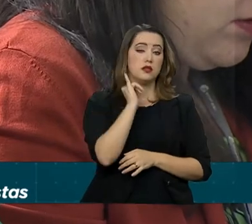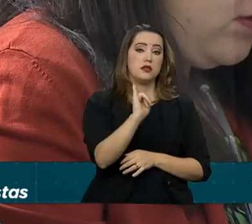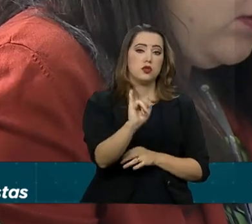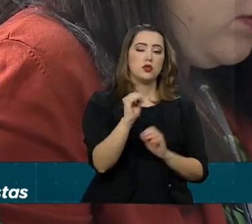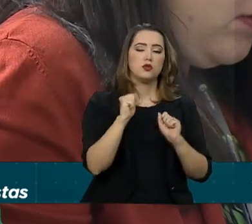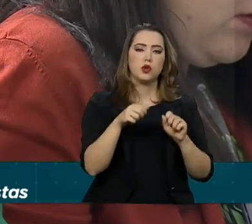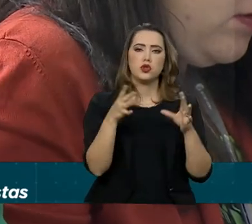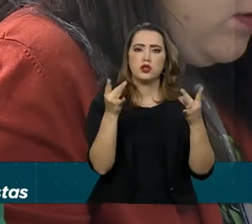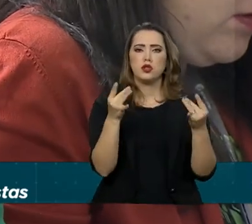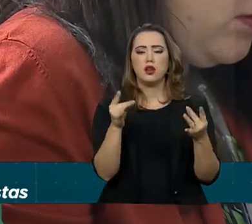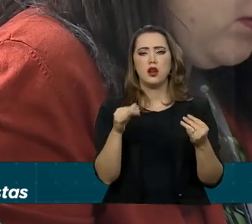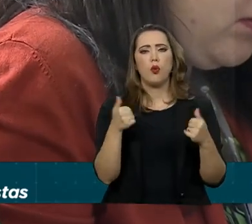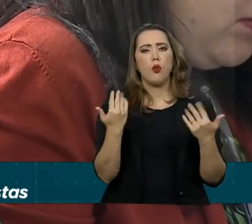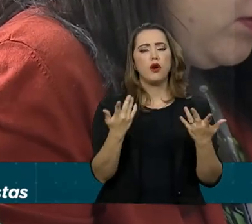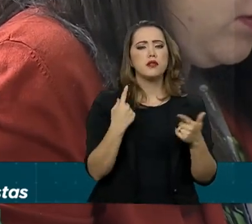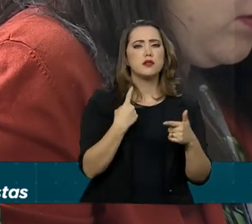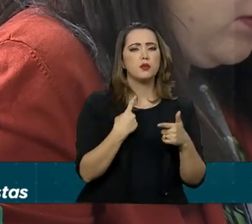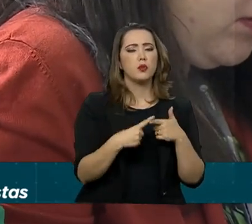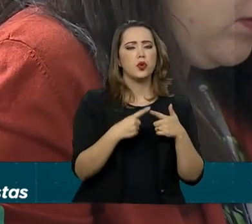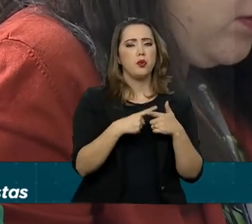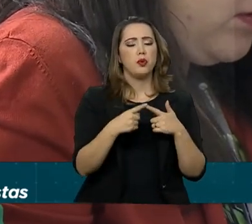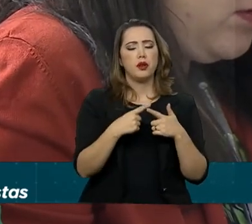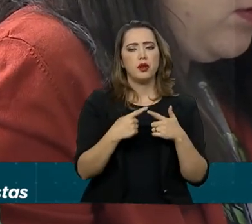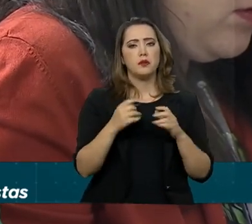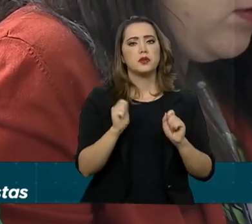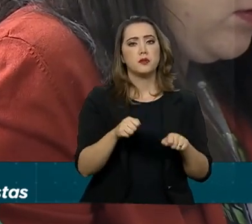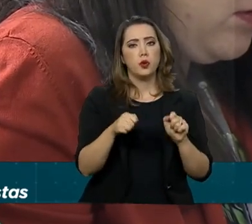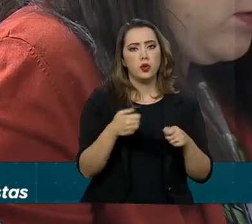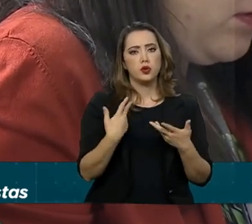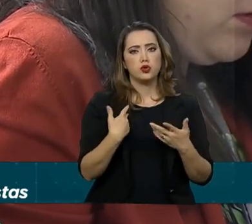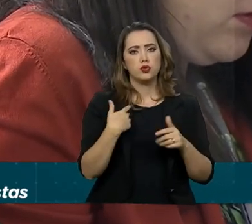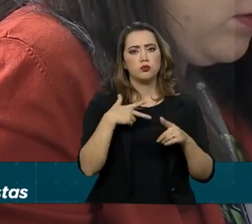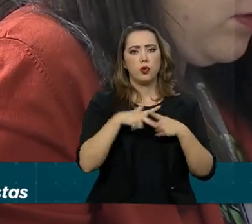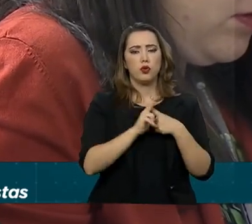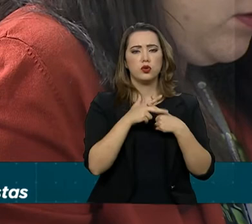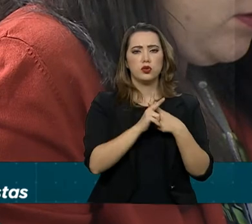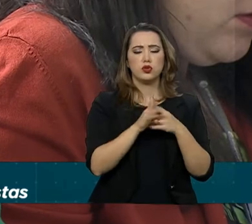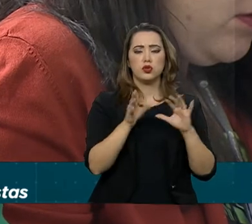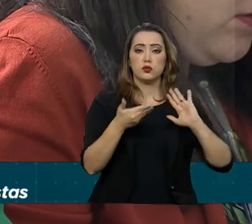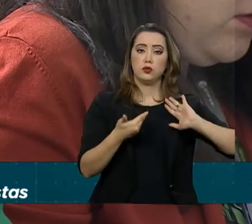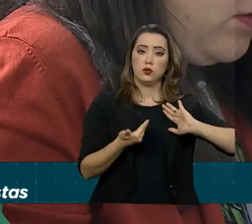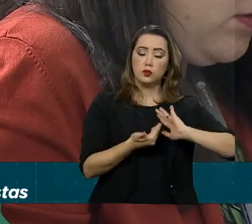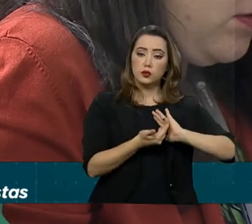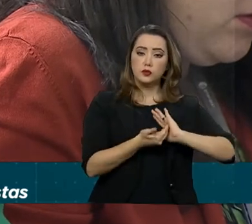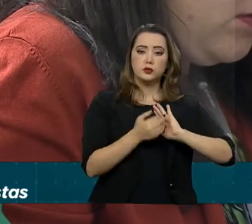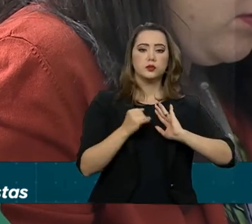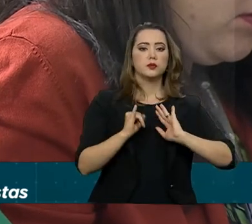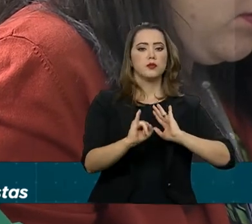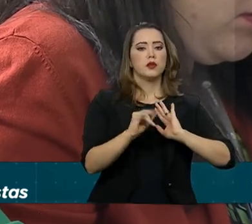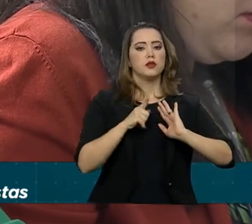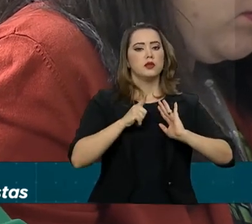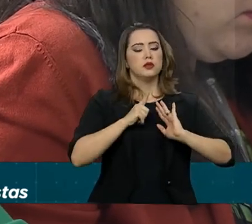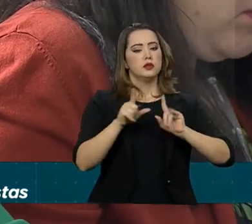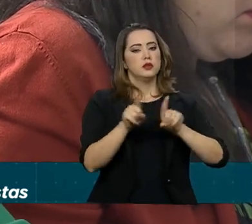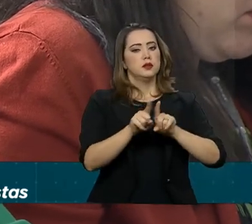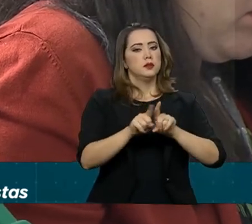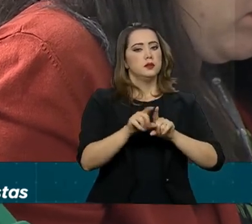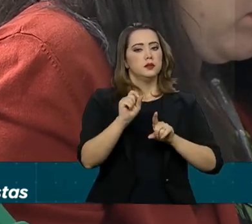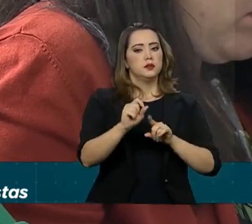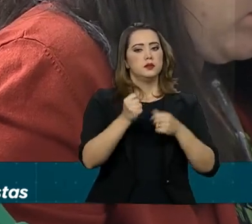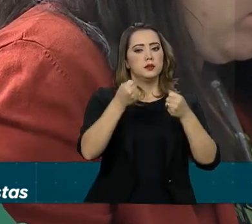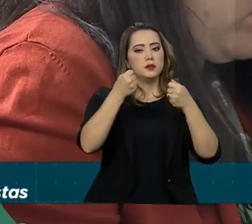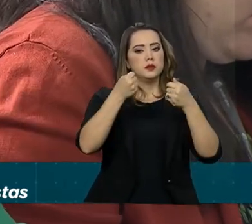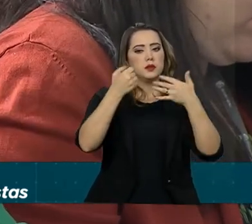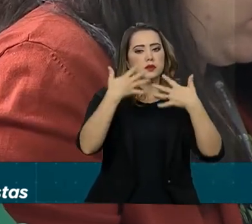detalhar quais equívocos ele considera que podem ser corrigidos no plenário. E aí também se o senhor tem uma